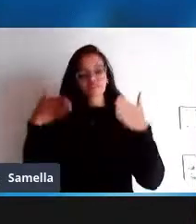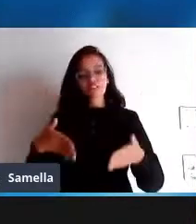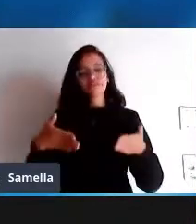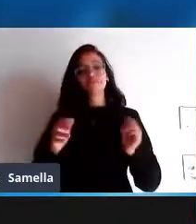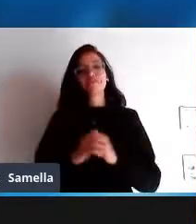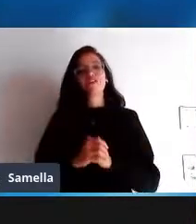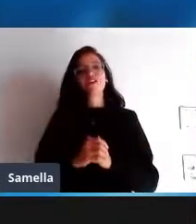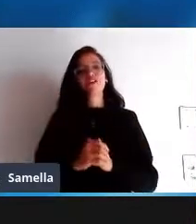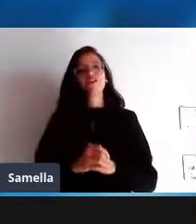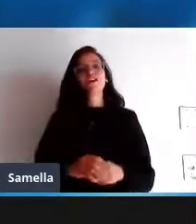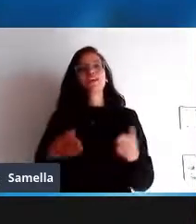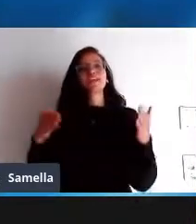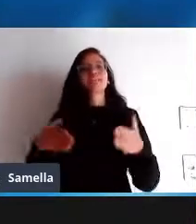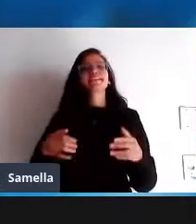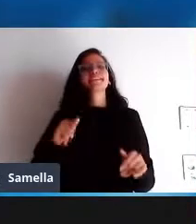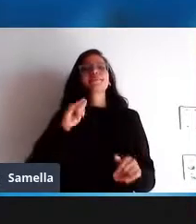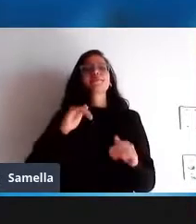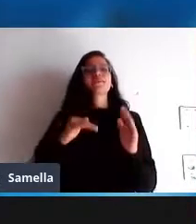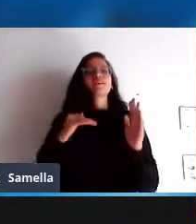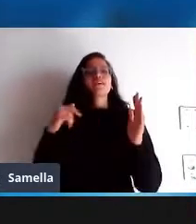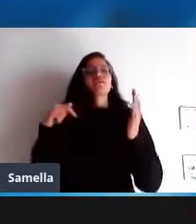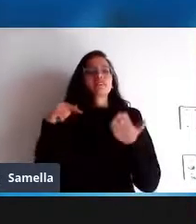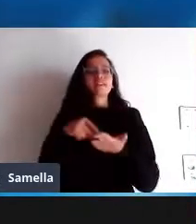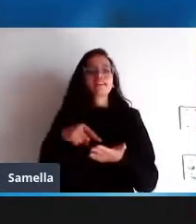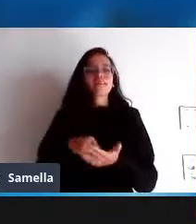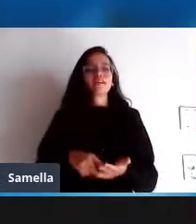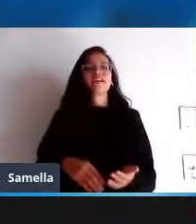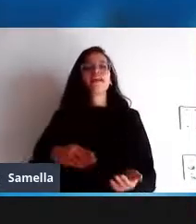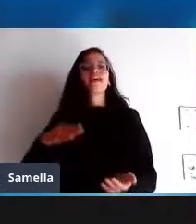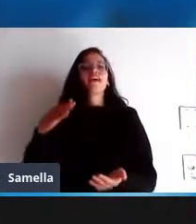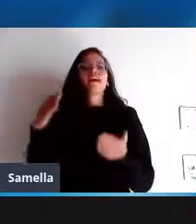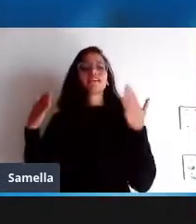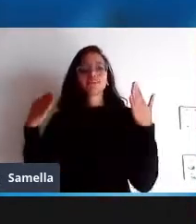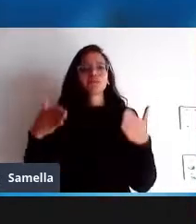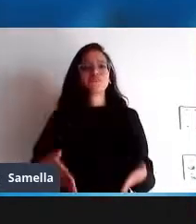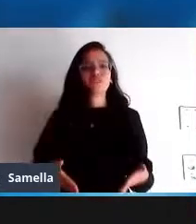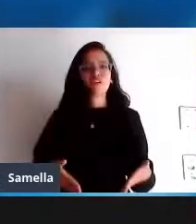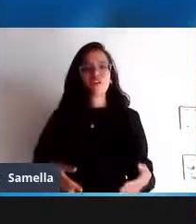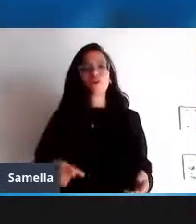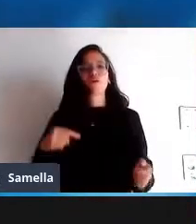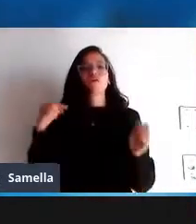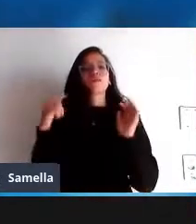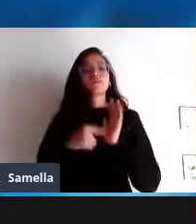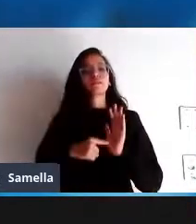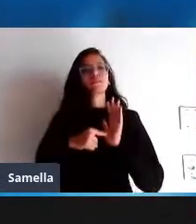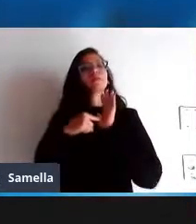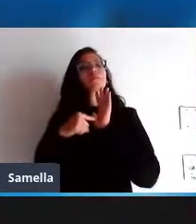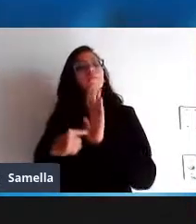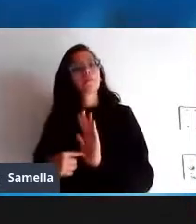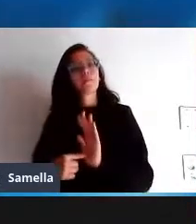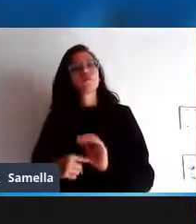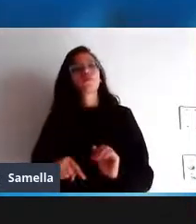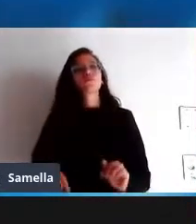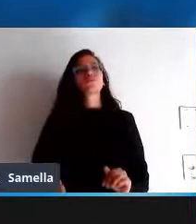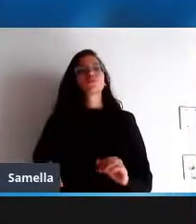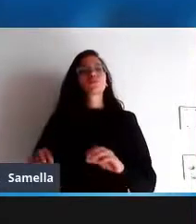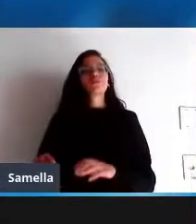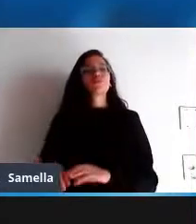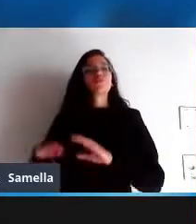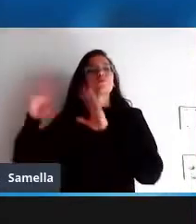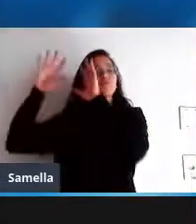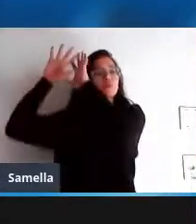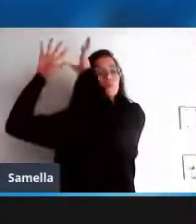determinada meta uma conscientização de alguma coisa o propósito o propósito sempre envolve trabalho